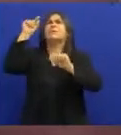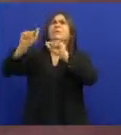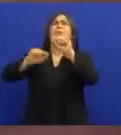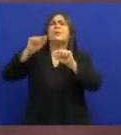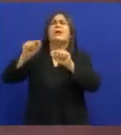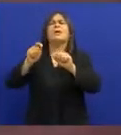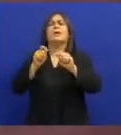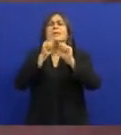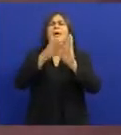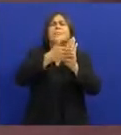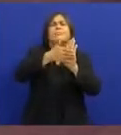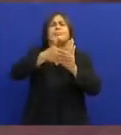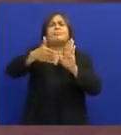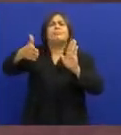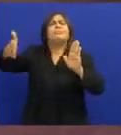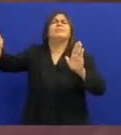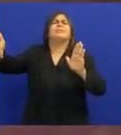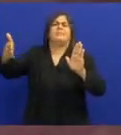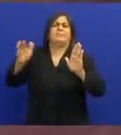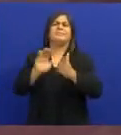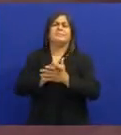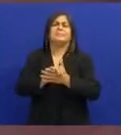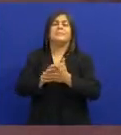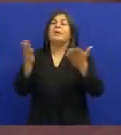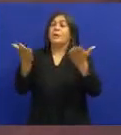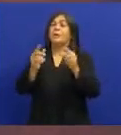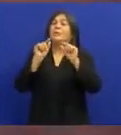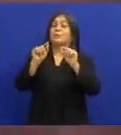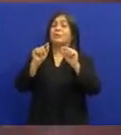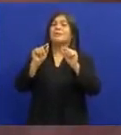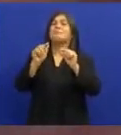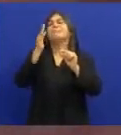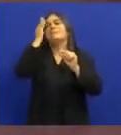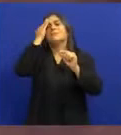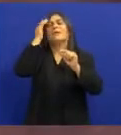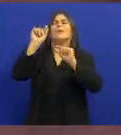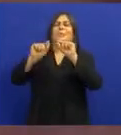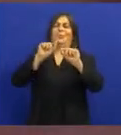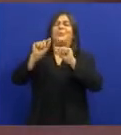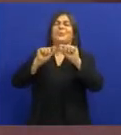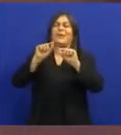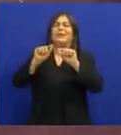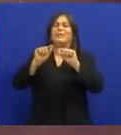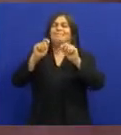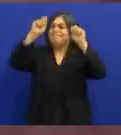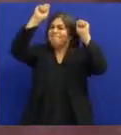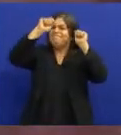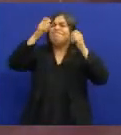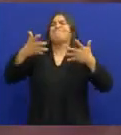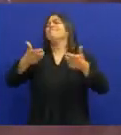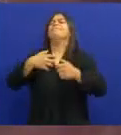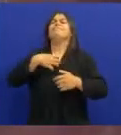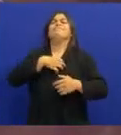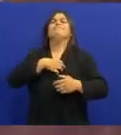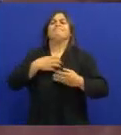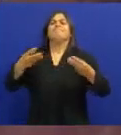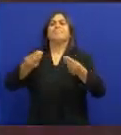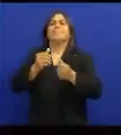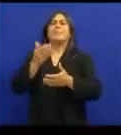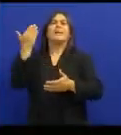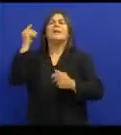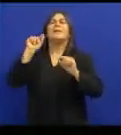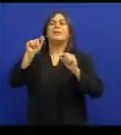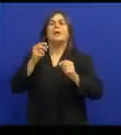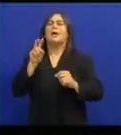Começamos a pensar Na possibilidade de um roteiro Só que Hoje eu tenho uma dimensão Do que é Do que era Jacques do Pandeira